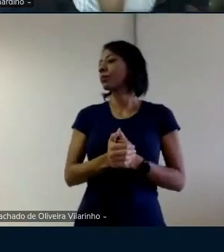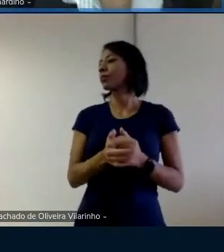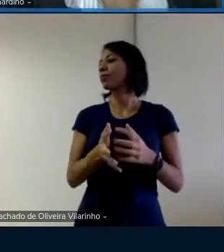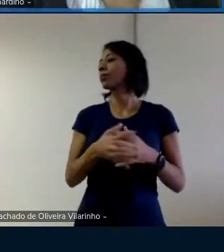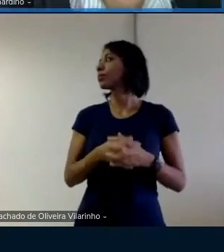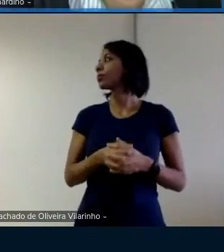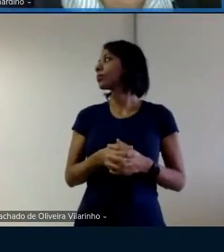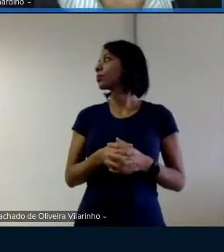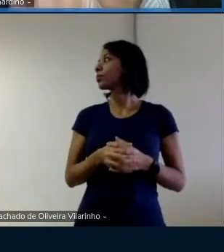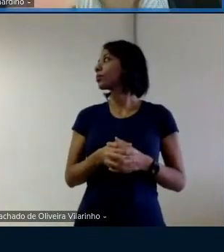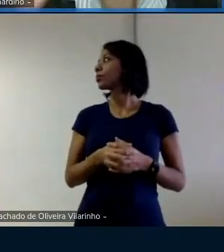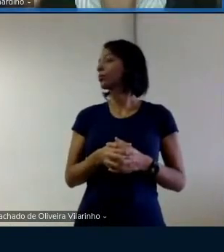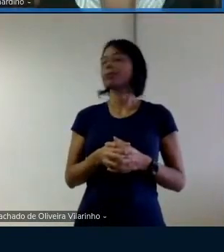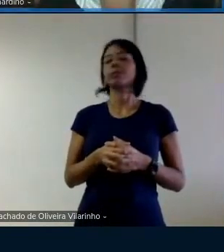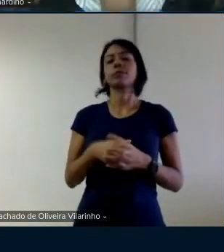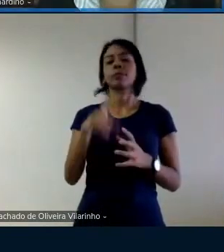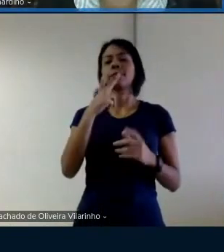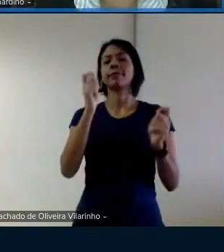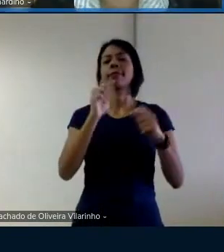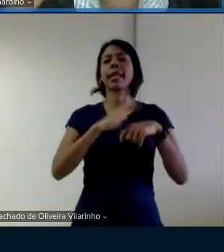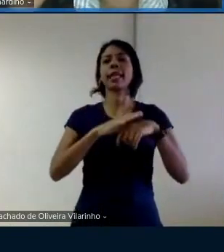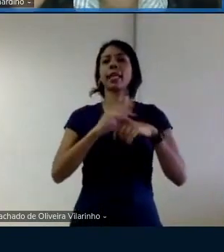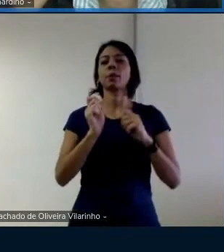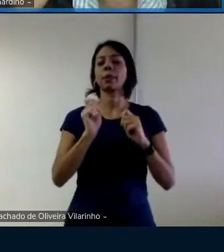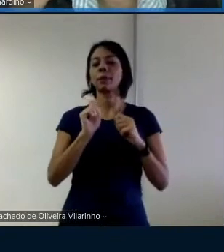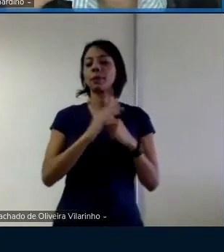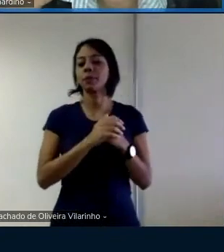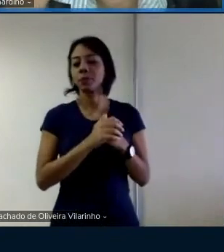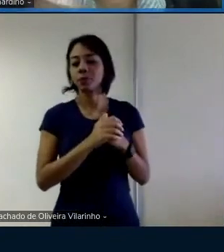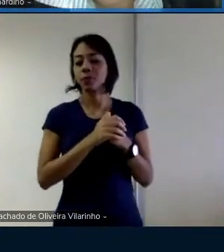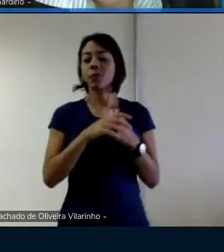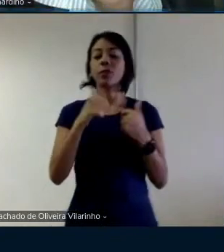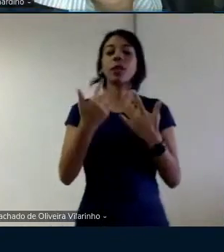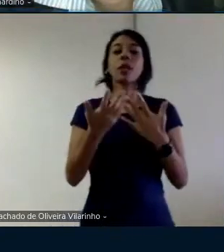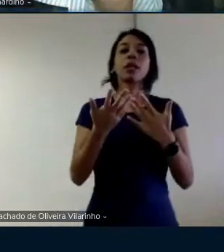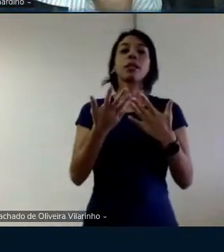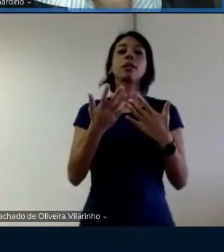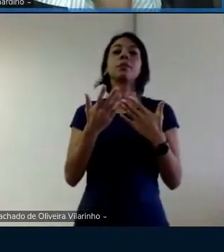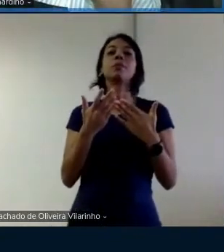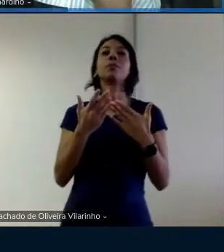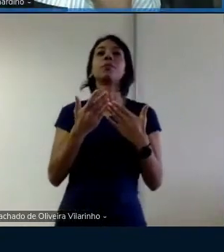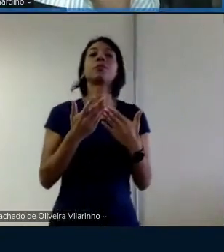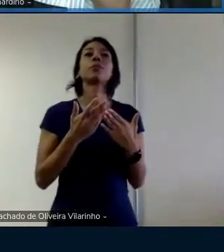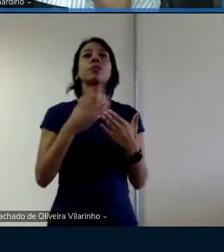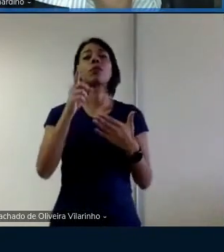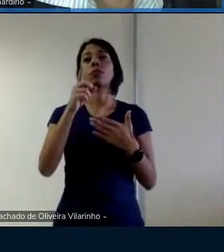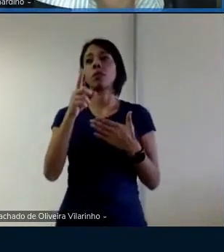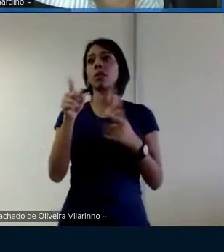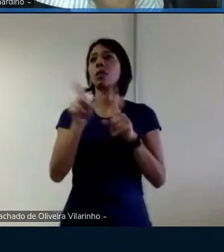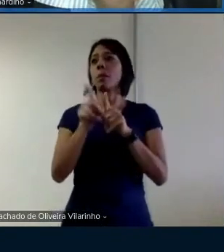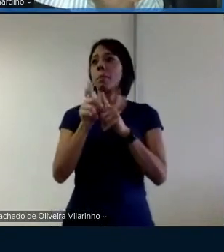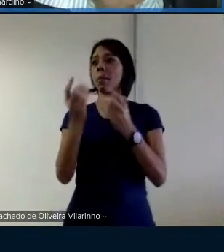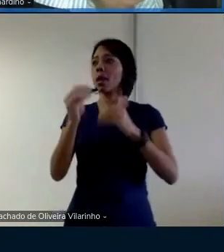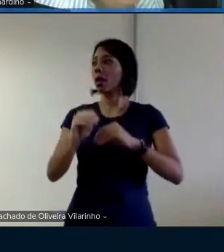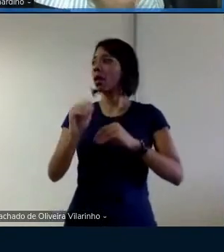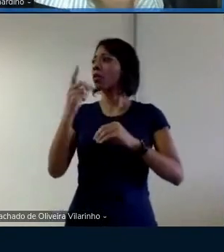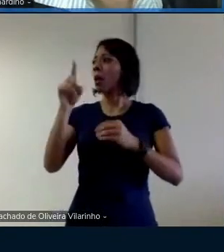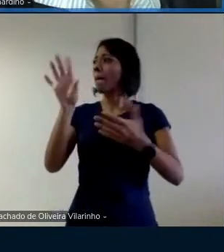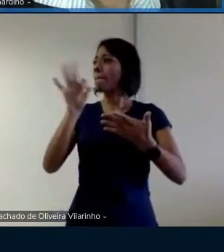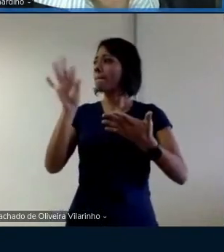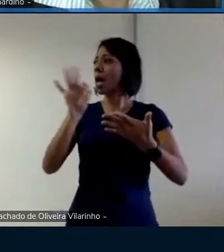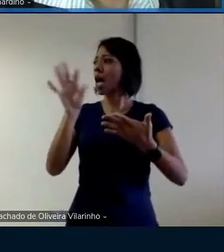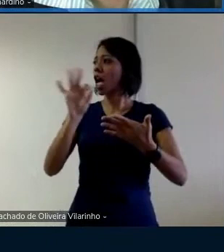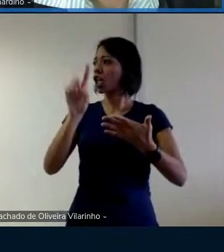ah não dá tempo bom então você colocou na página